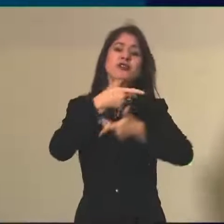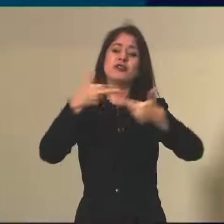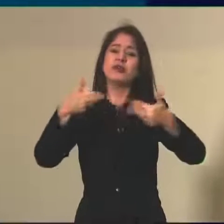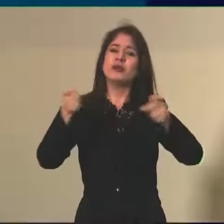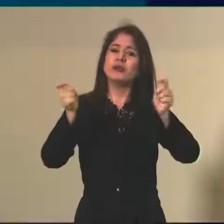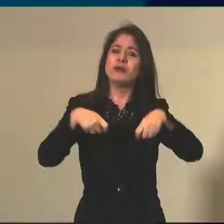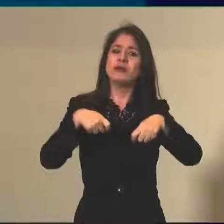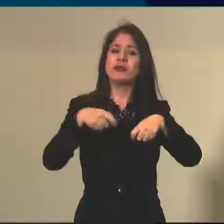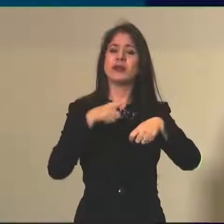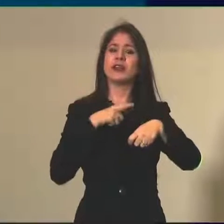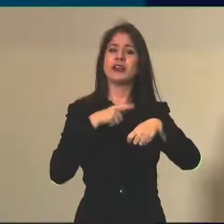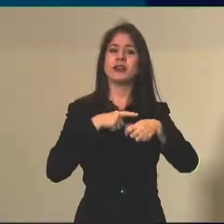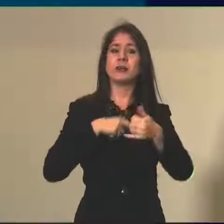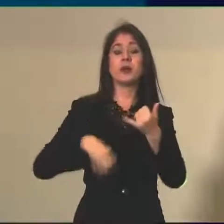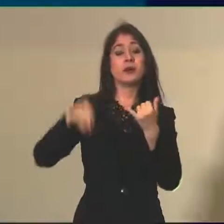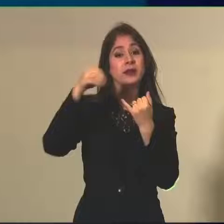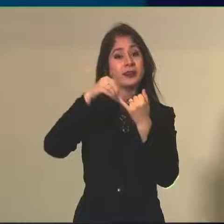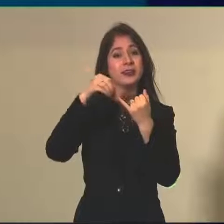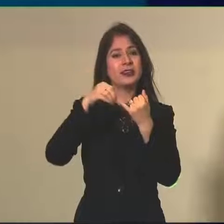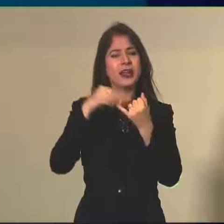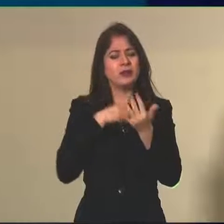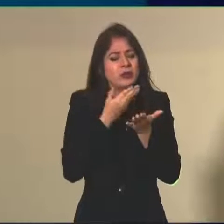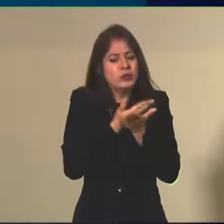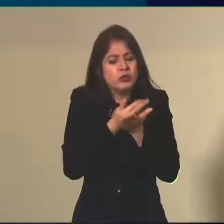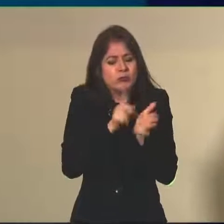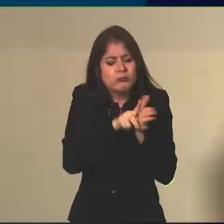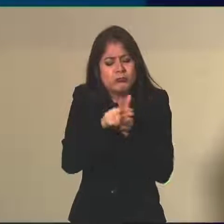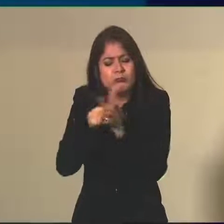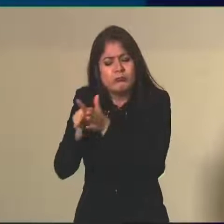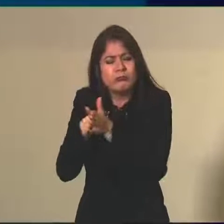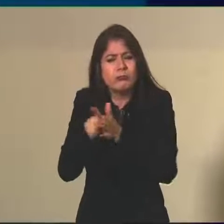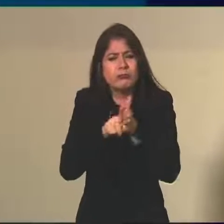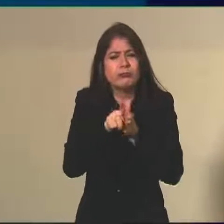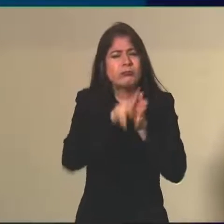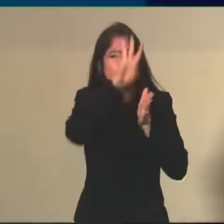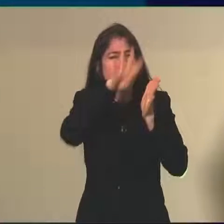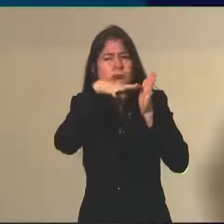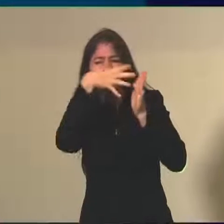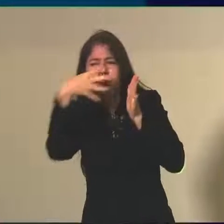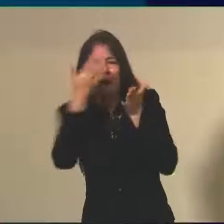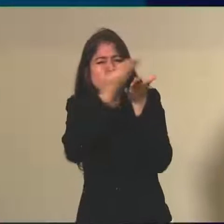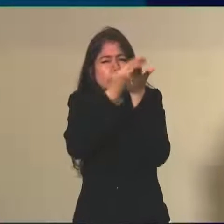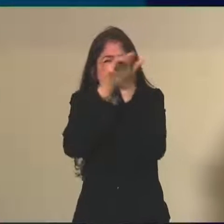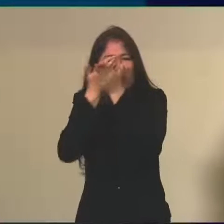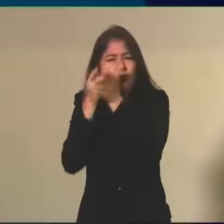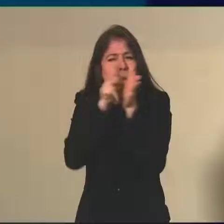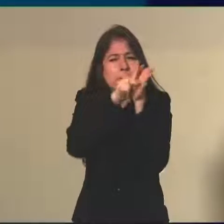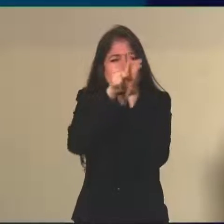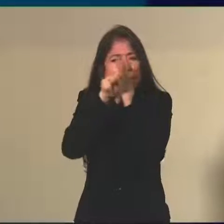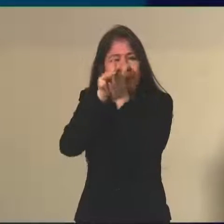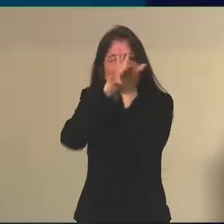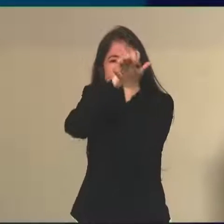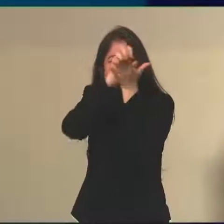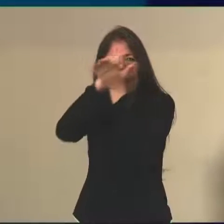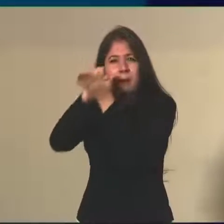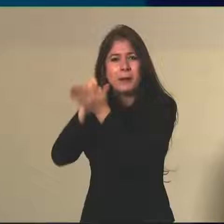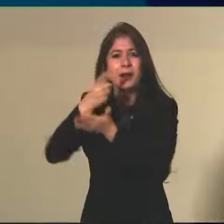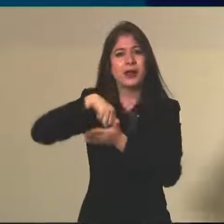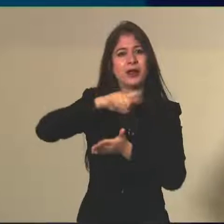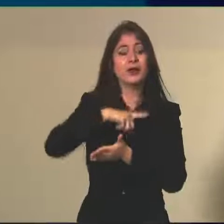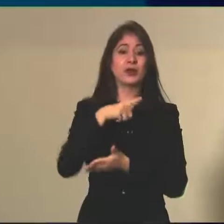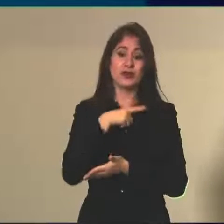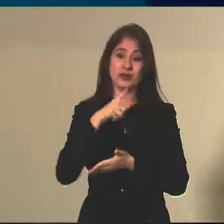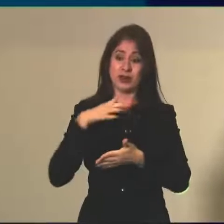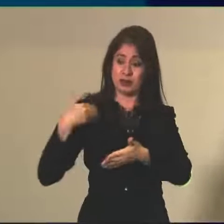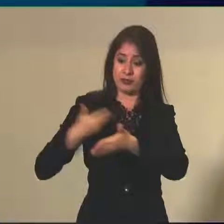ele se debruça sobre esses dados todos os anos e faz uma série de estudos, mas o fato é que a gente tem ainda no